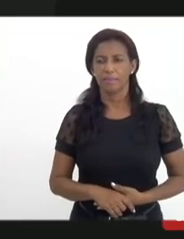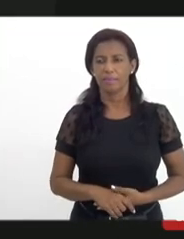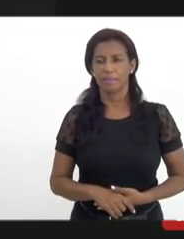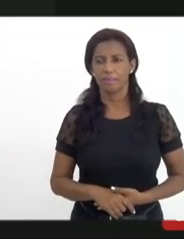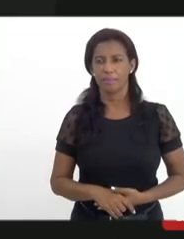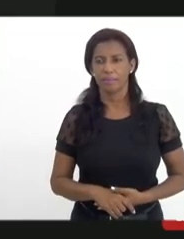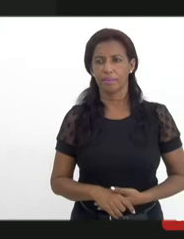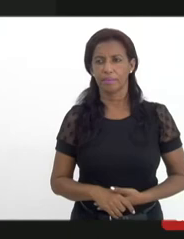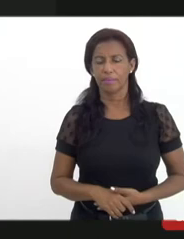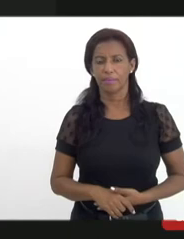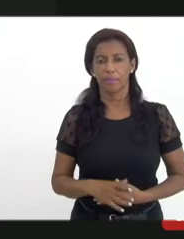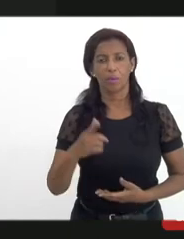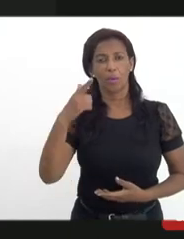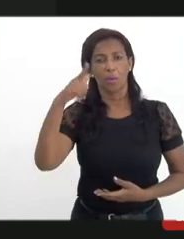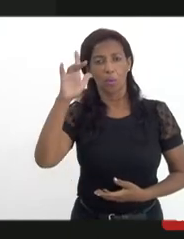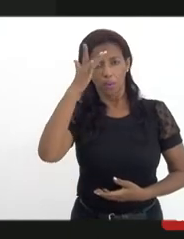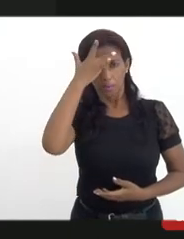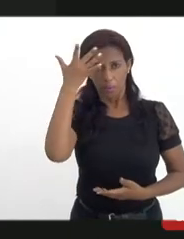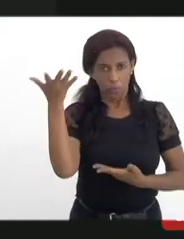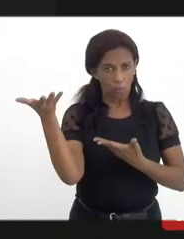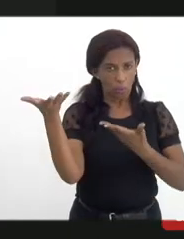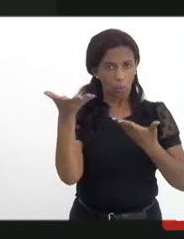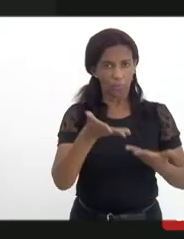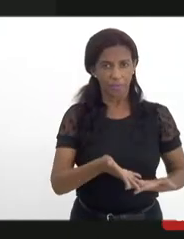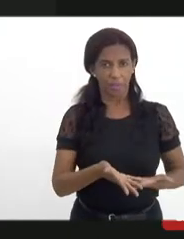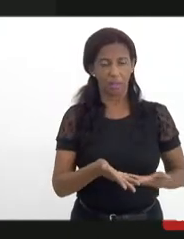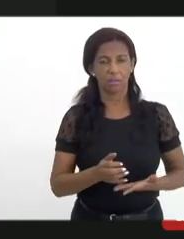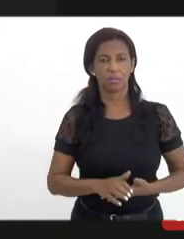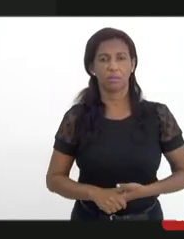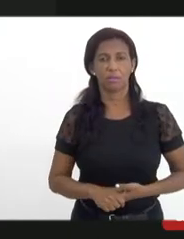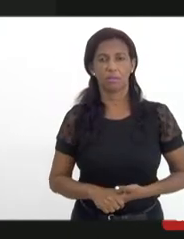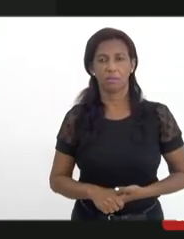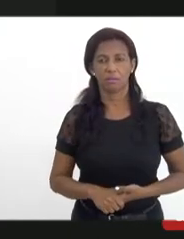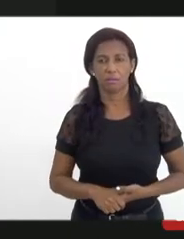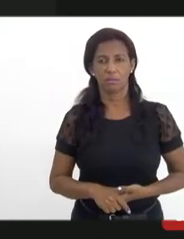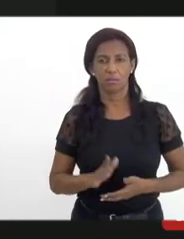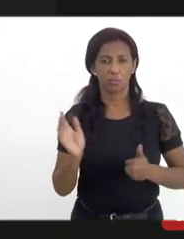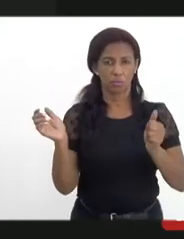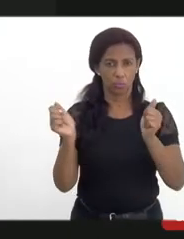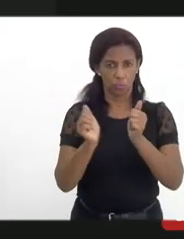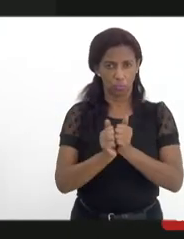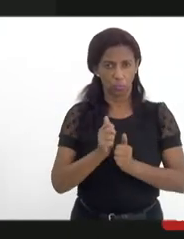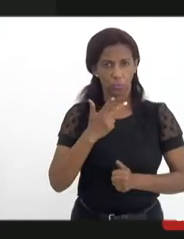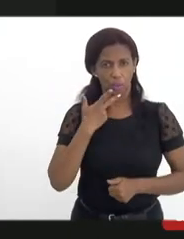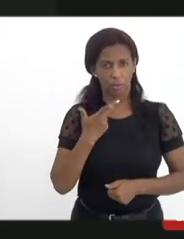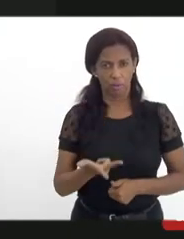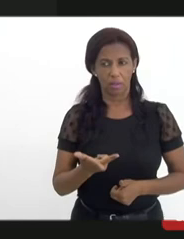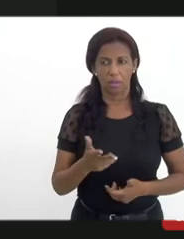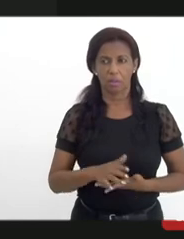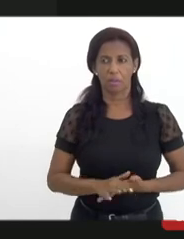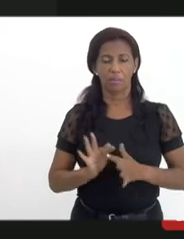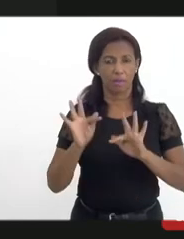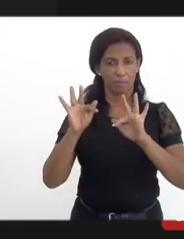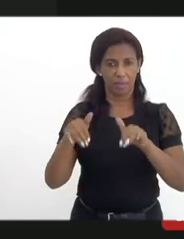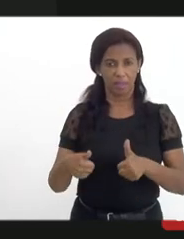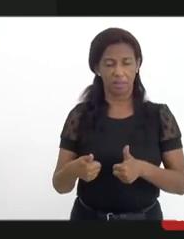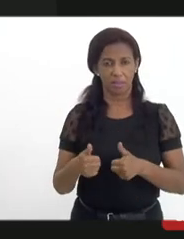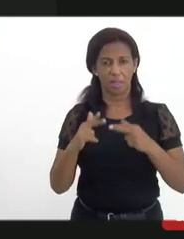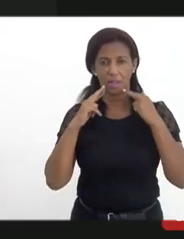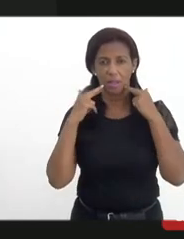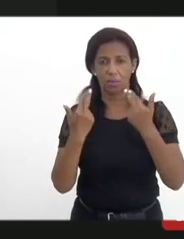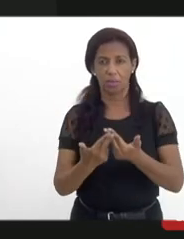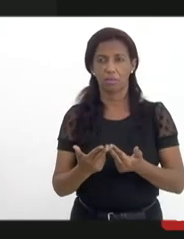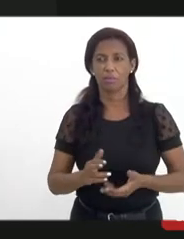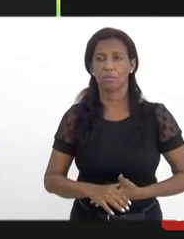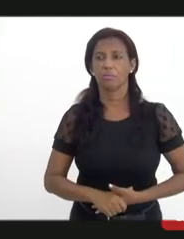alguma outra pessoa convidada que se encontra conosco hoje gostaria de fazer o uso da palavra para encerrarmos assim a audiência?